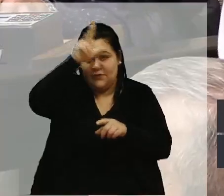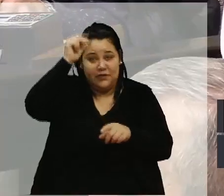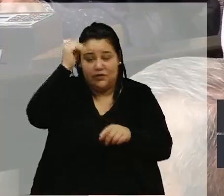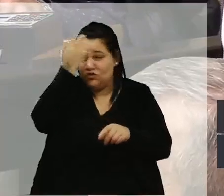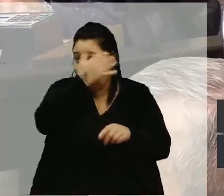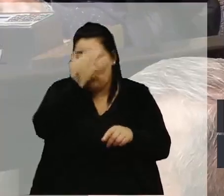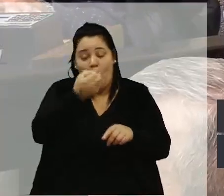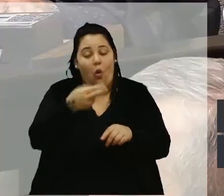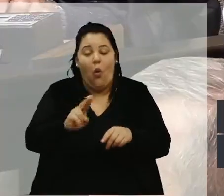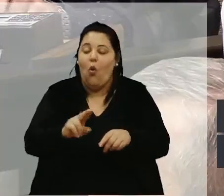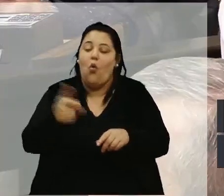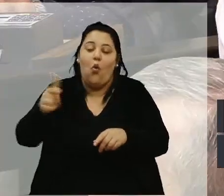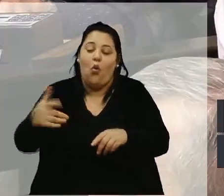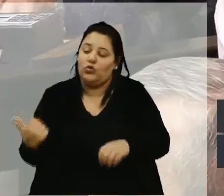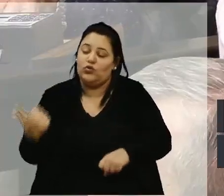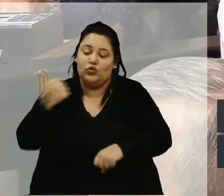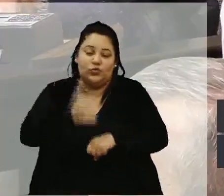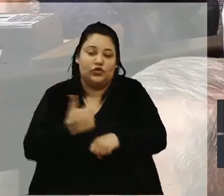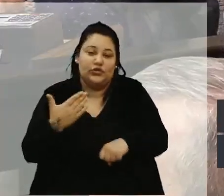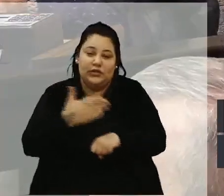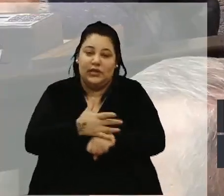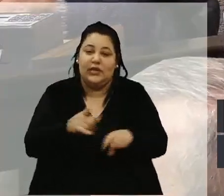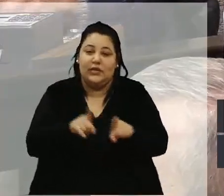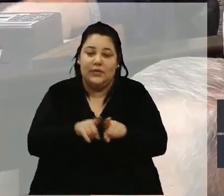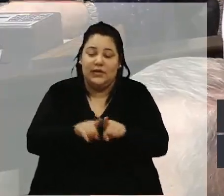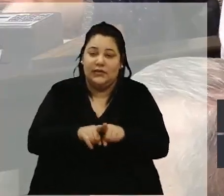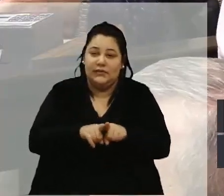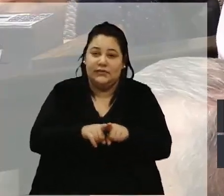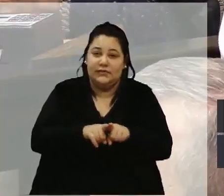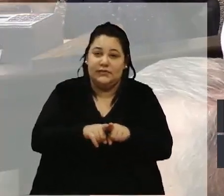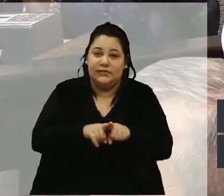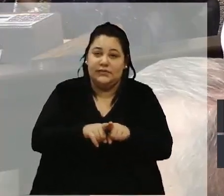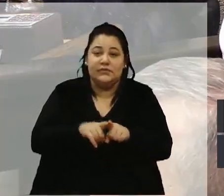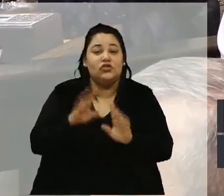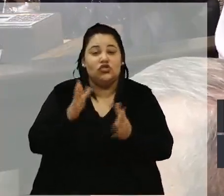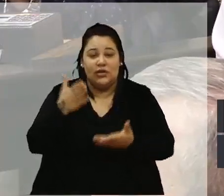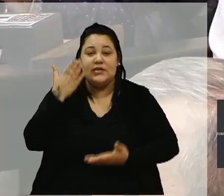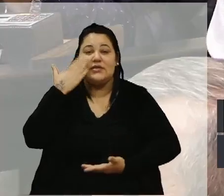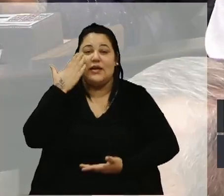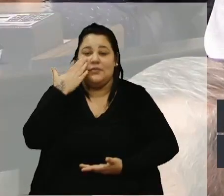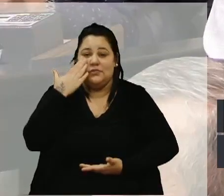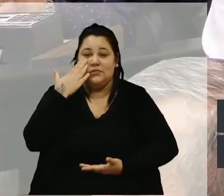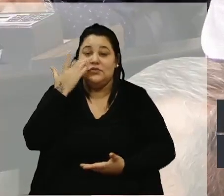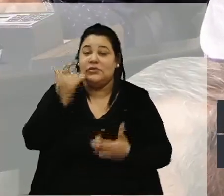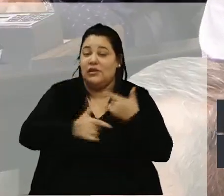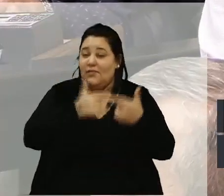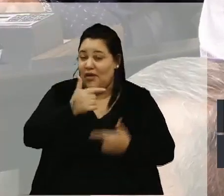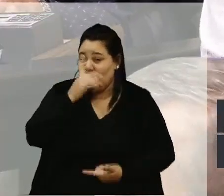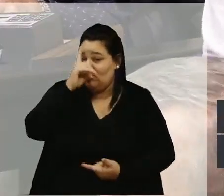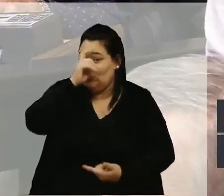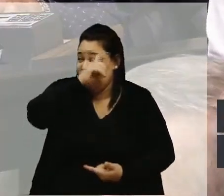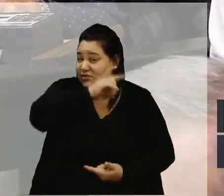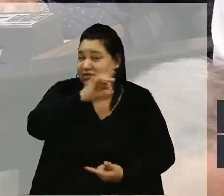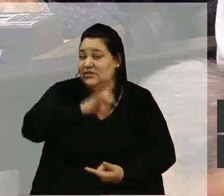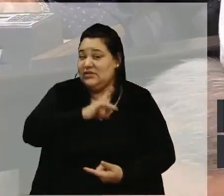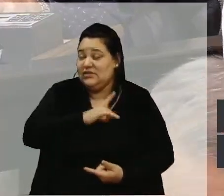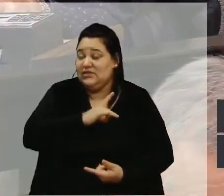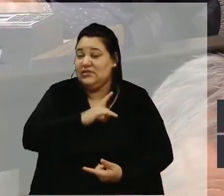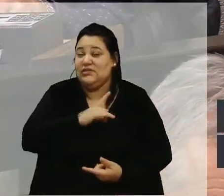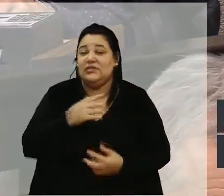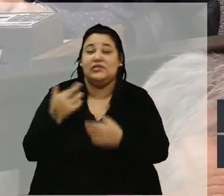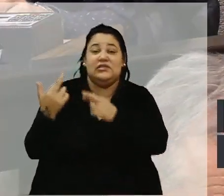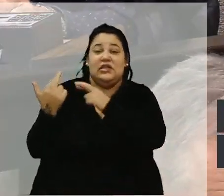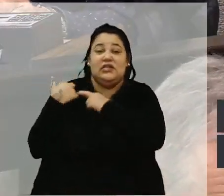outro postulante a Prefeitura de Caxias do Sul sabe da tarefa árdua que tem a responsabilidade